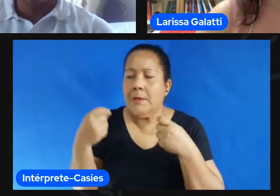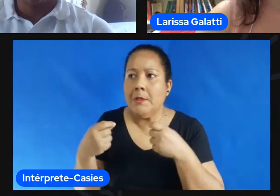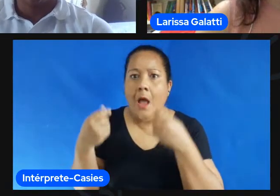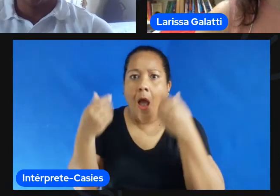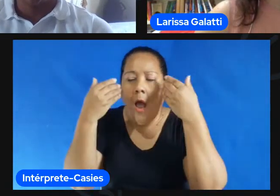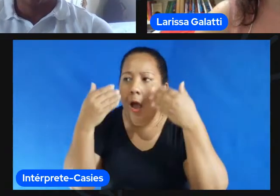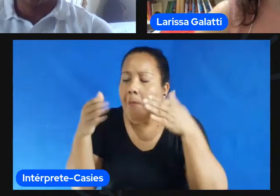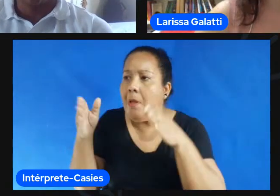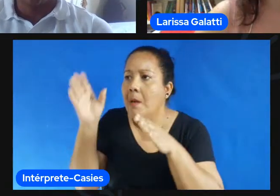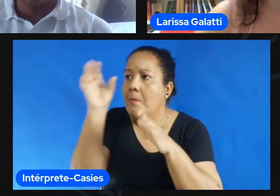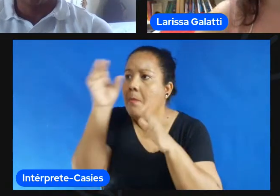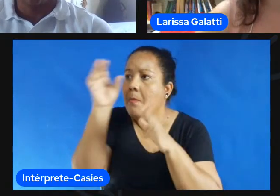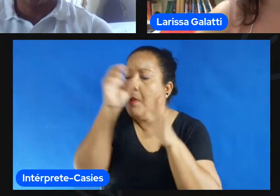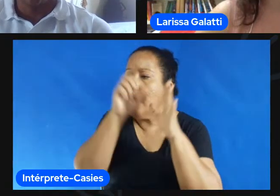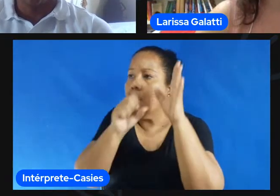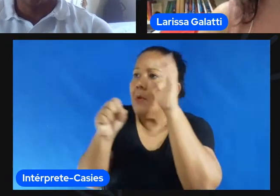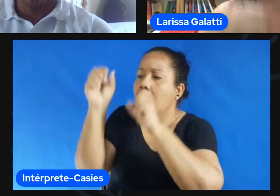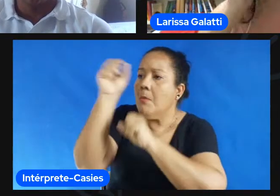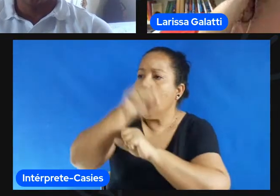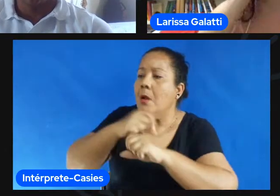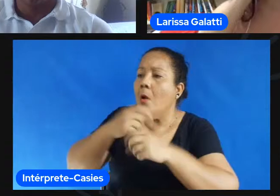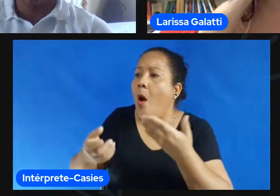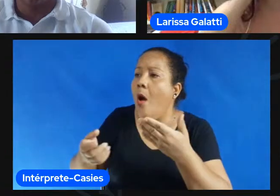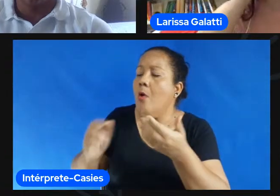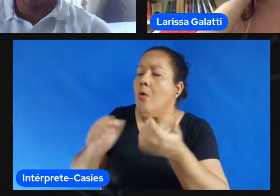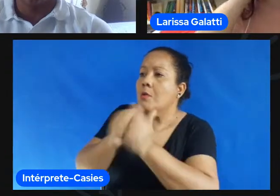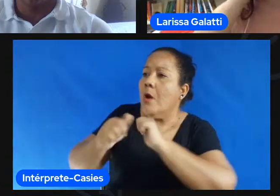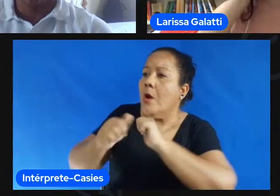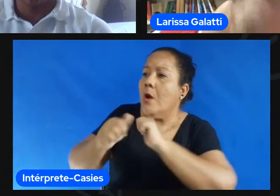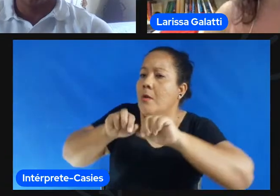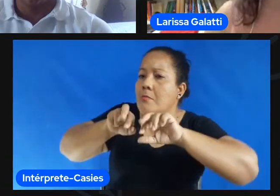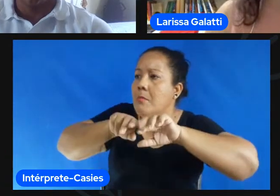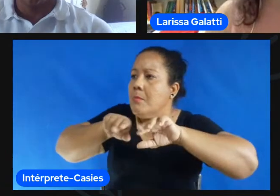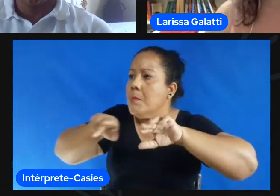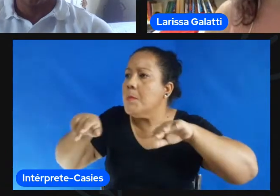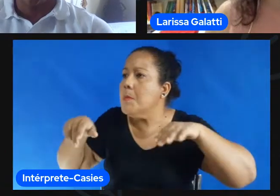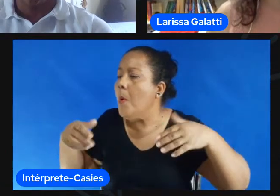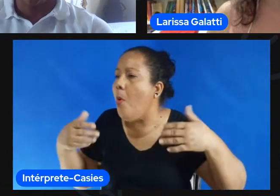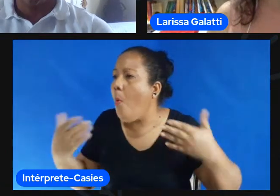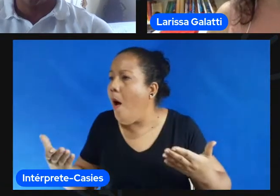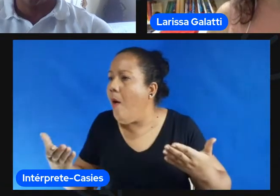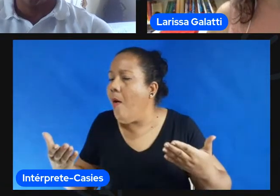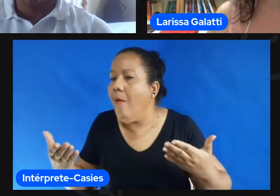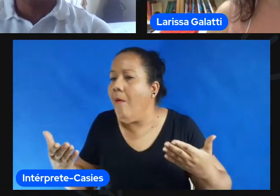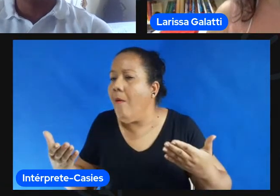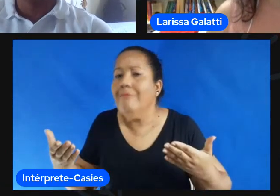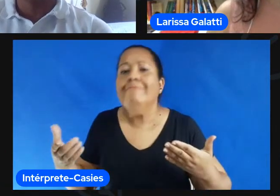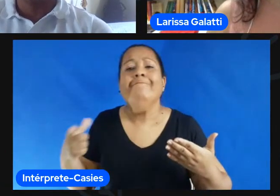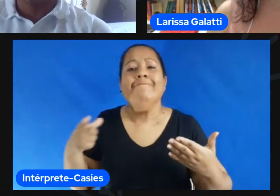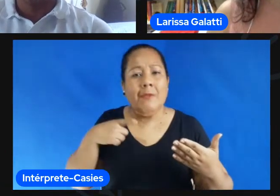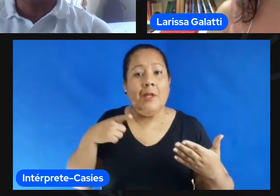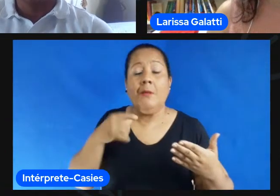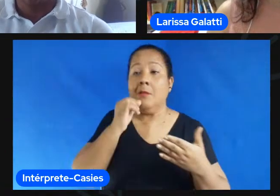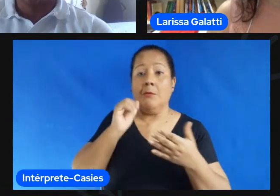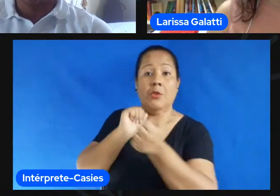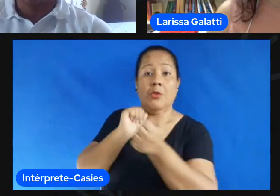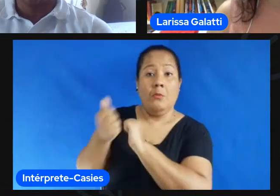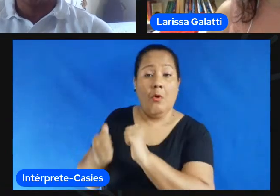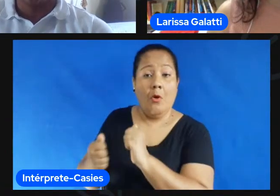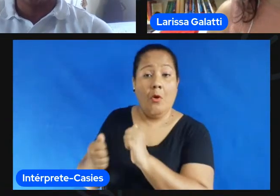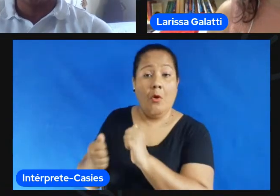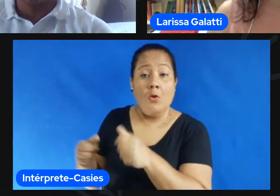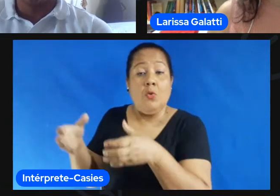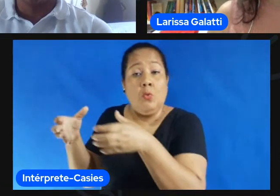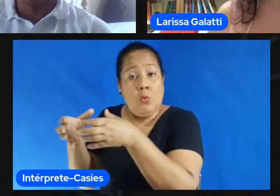precisa nem ser modalidade por grupos de modalidades né a gente tem trabalhado muito com isso a família das modalidades coletivas quais são as características dessas